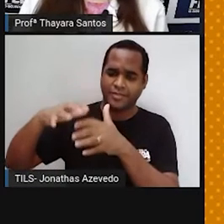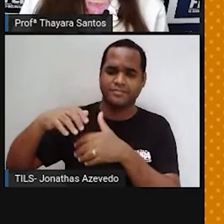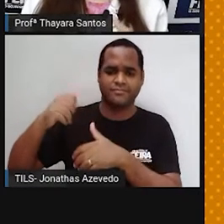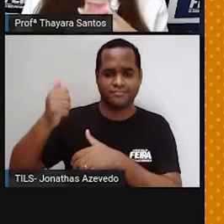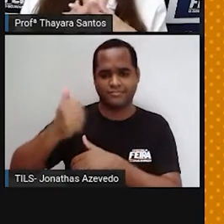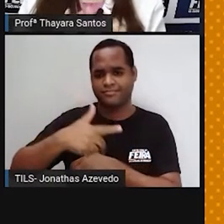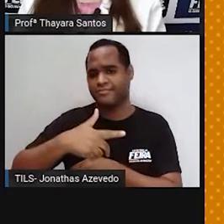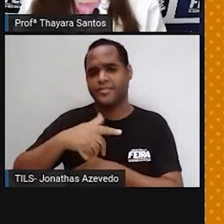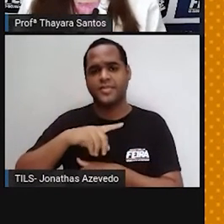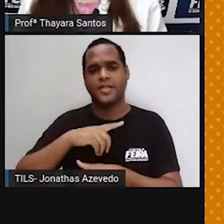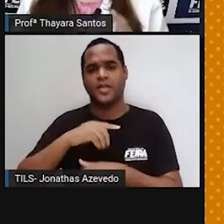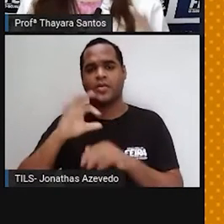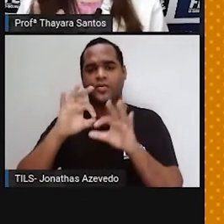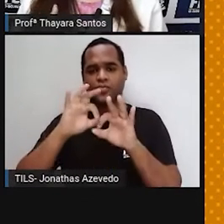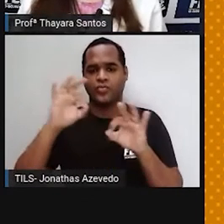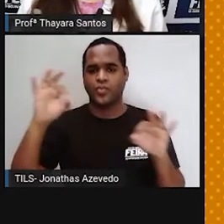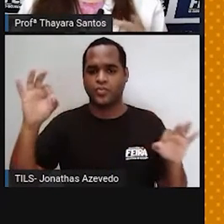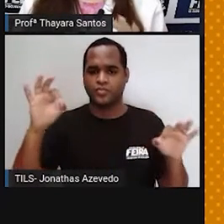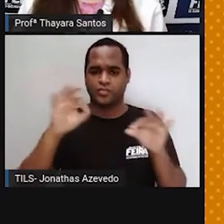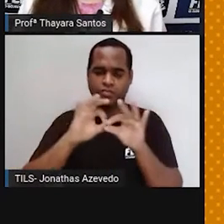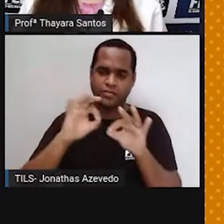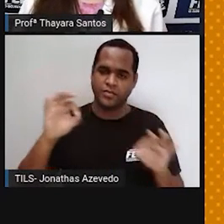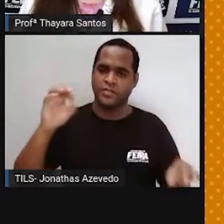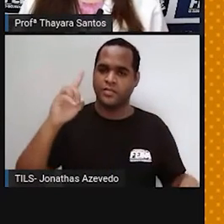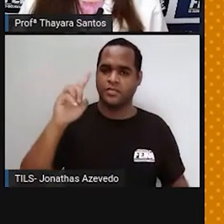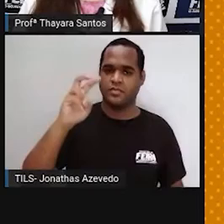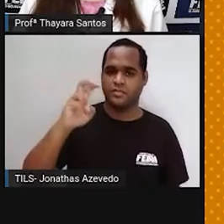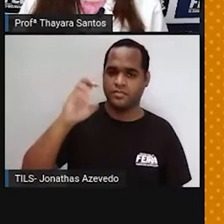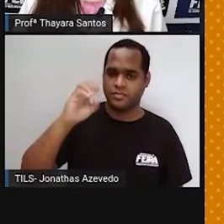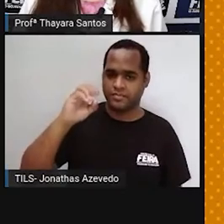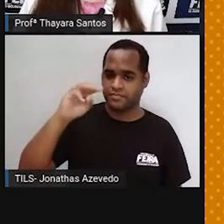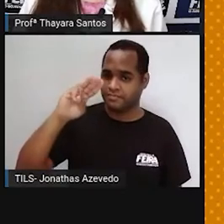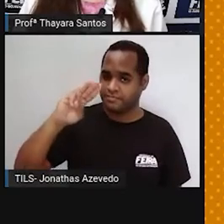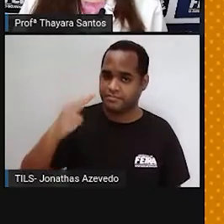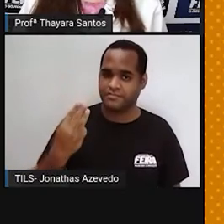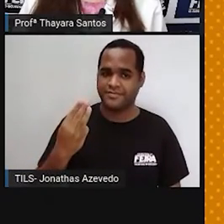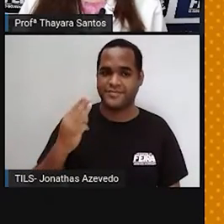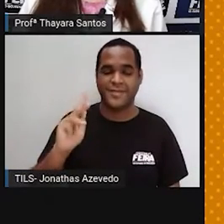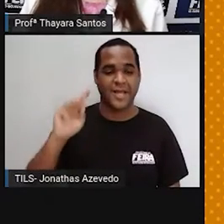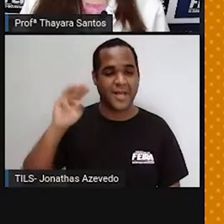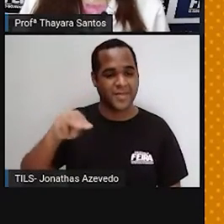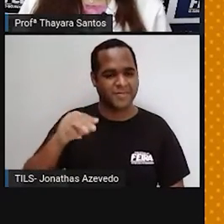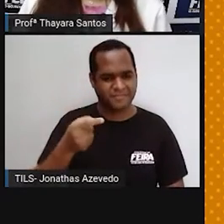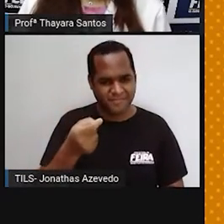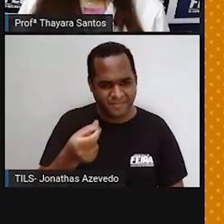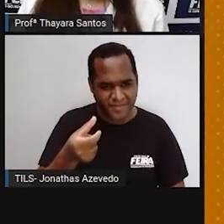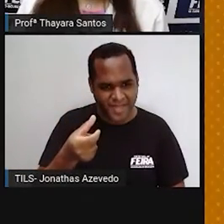Sol em relação à Terra é de 150 milhões de quilômetros. Pertinho, né gente?